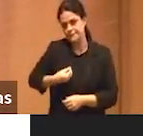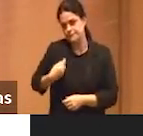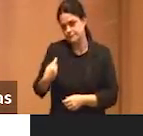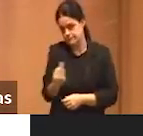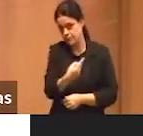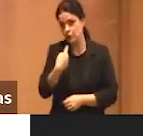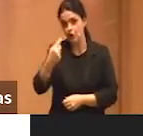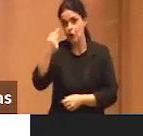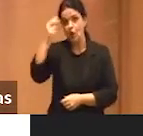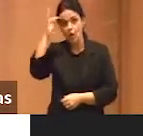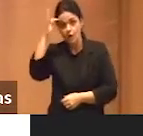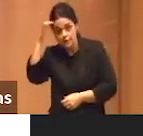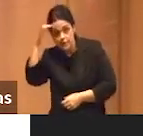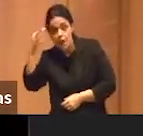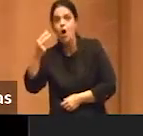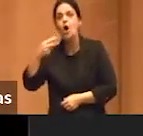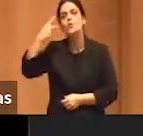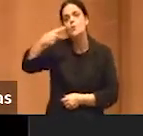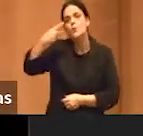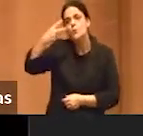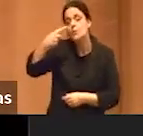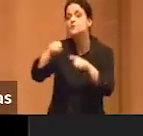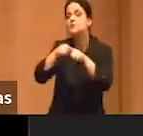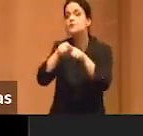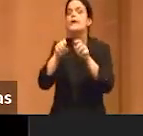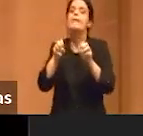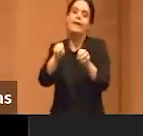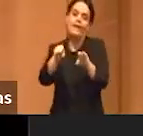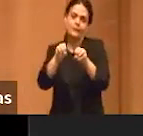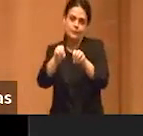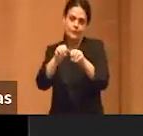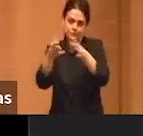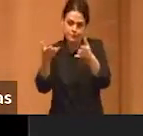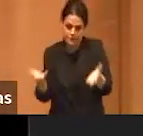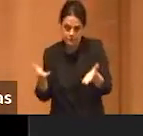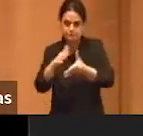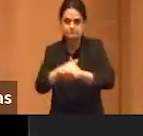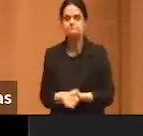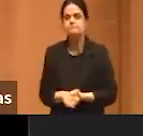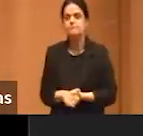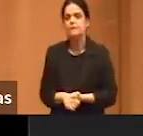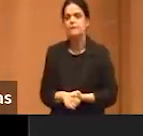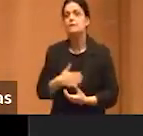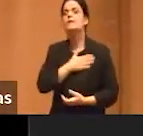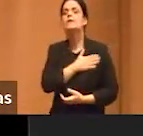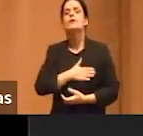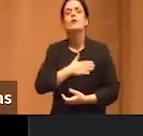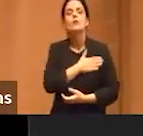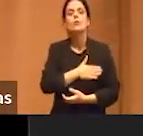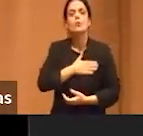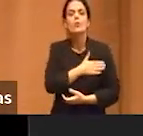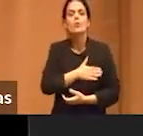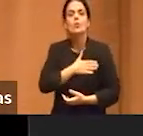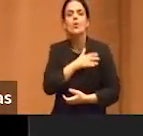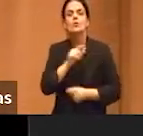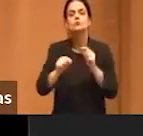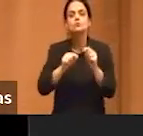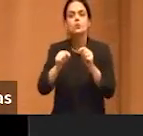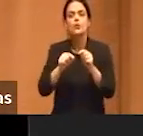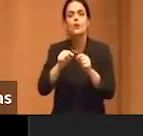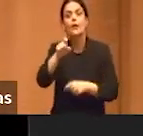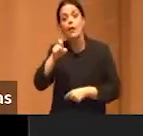vista teórico, político e, claro, educacional. E aí eu gosto muito desse ex